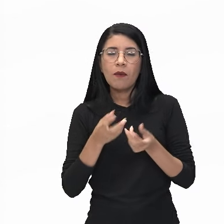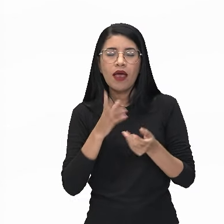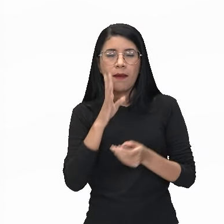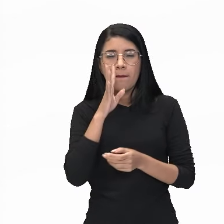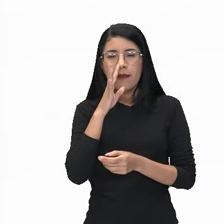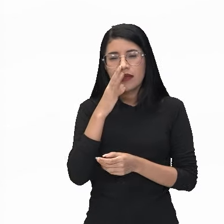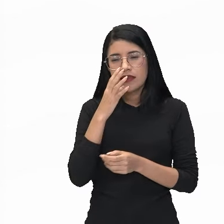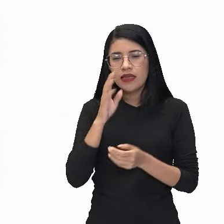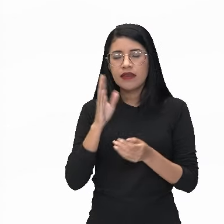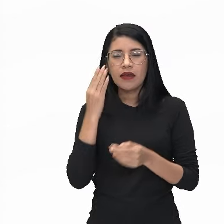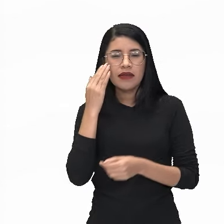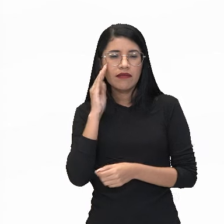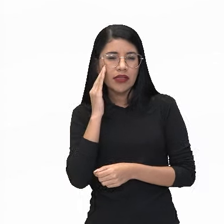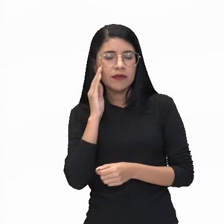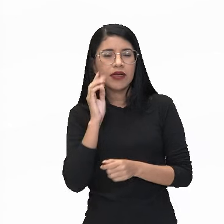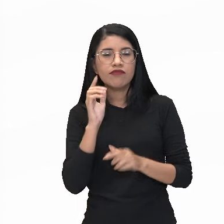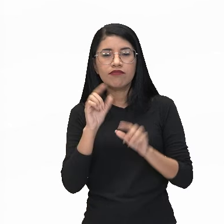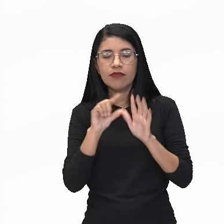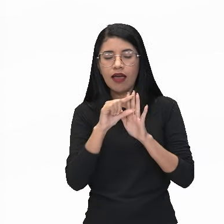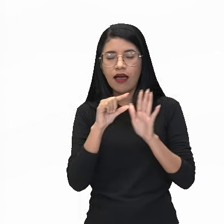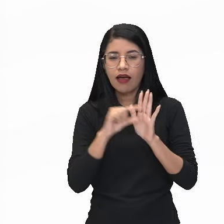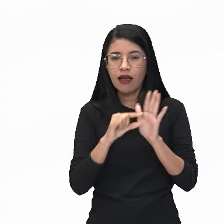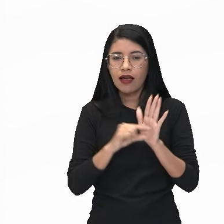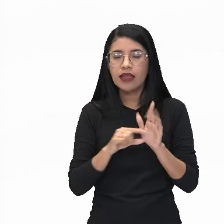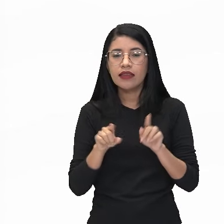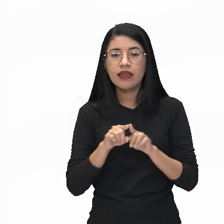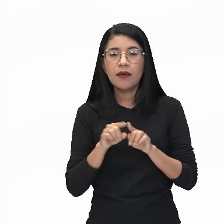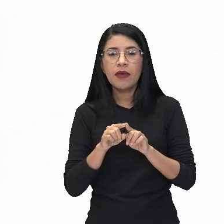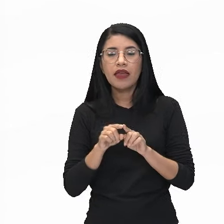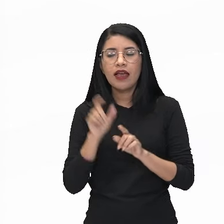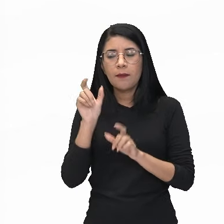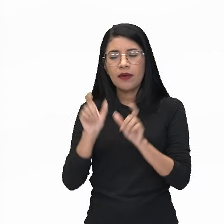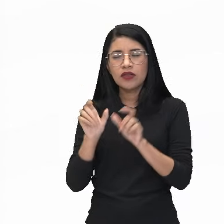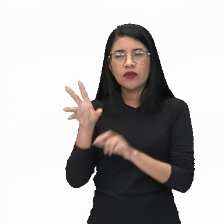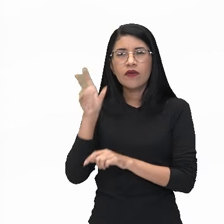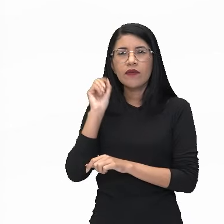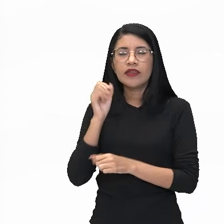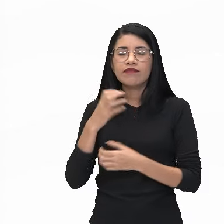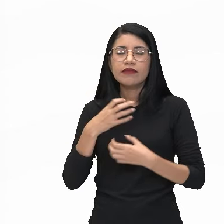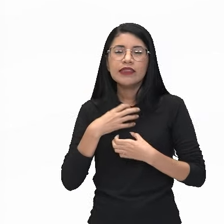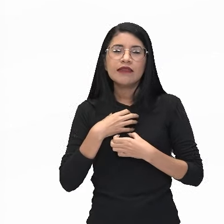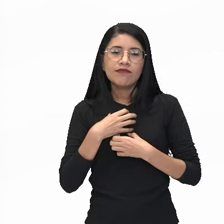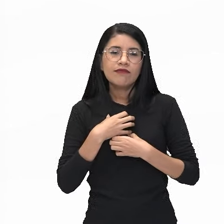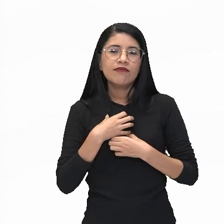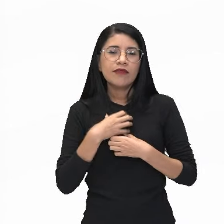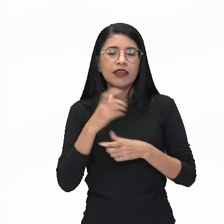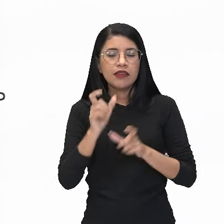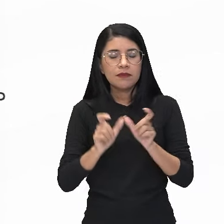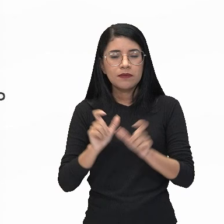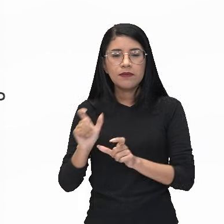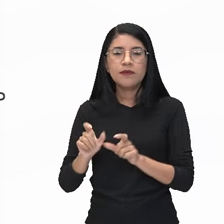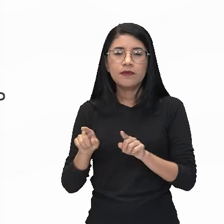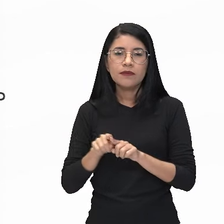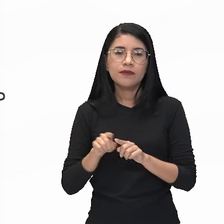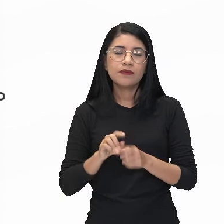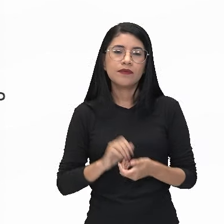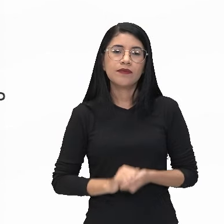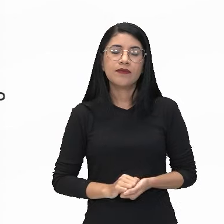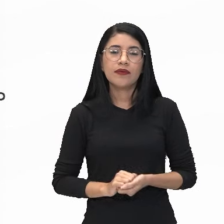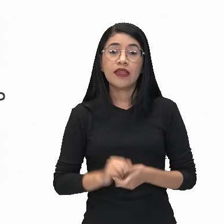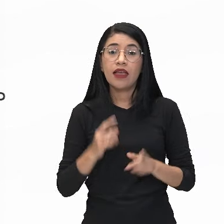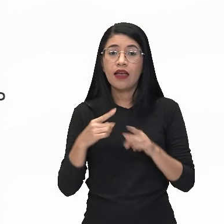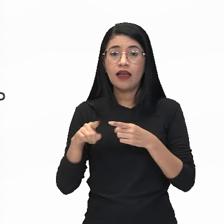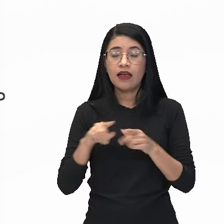apreciação e interpretação da letra, tocar o ouvinte e mover sentimentos e multidões, tá? A canção é,